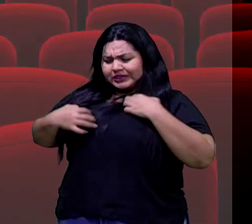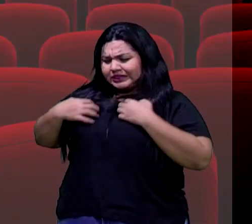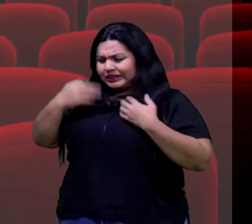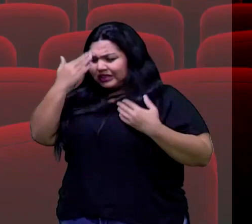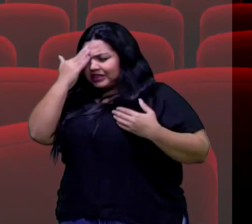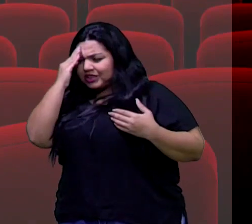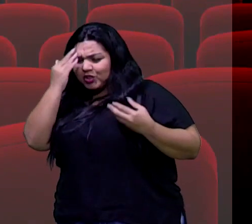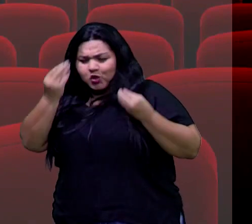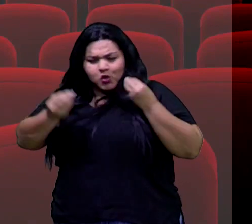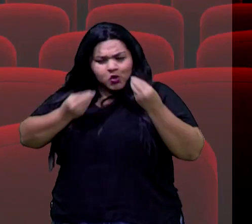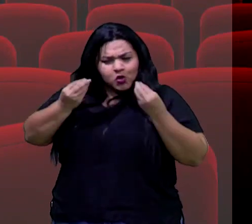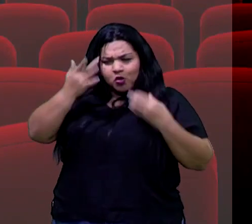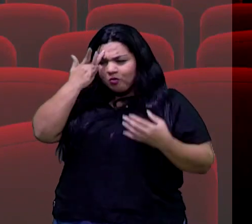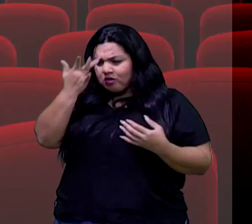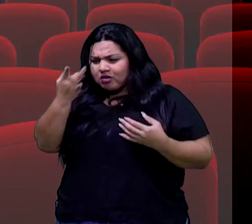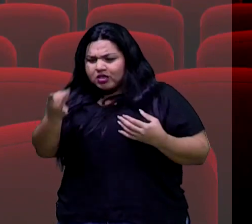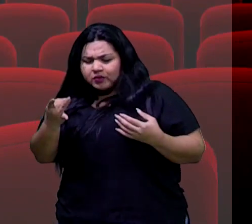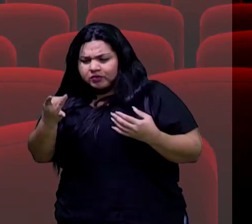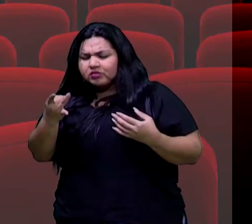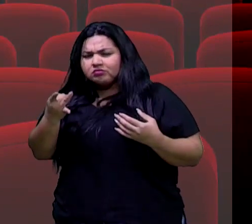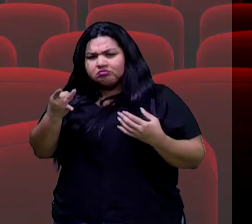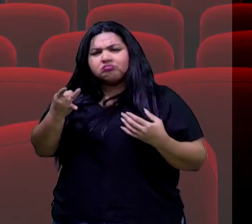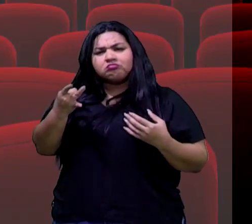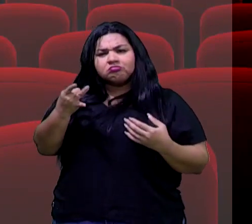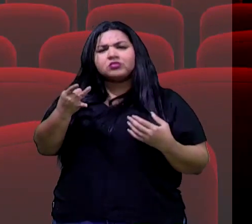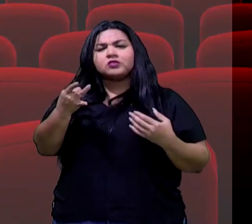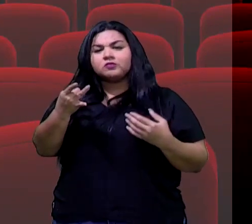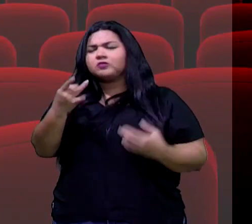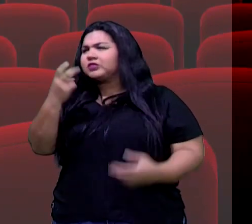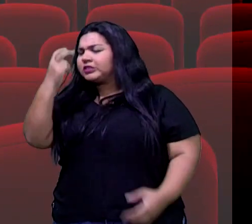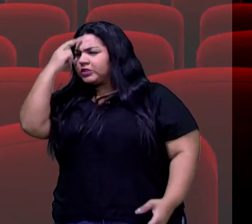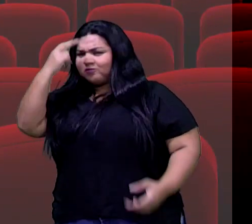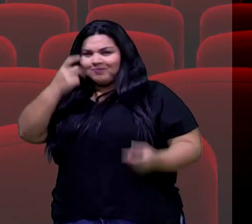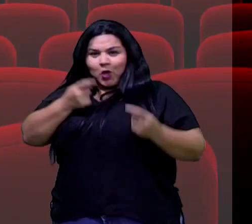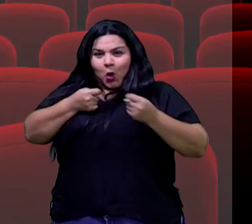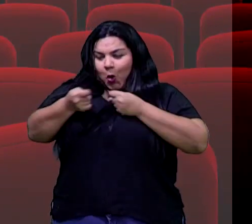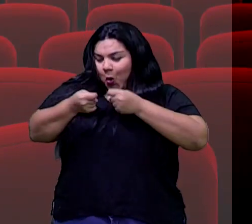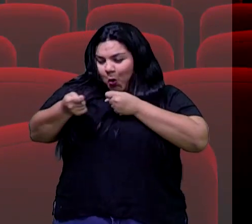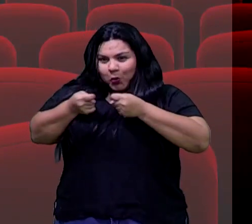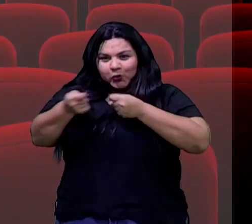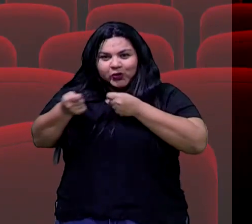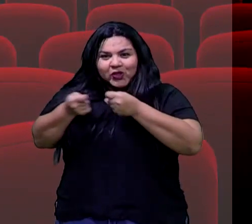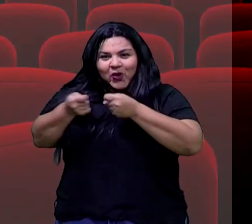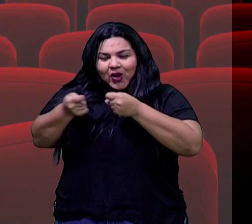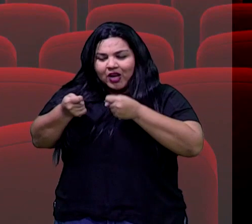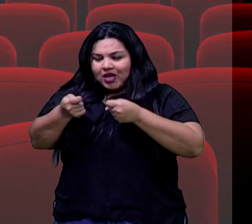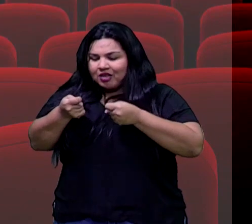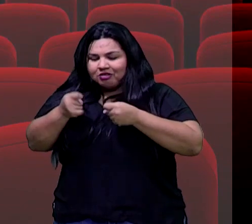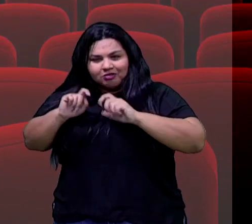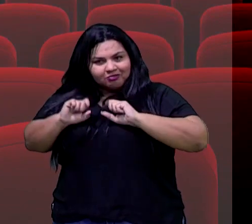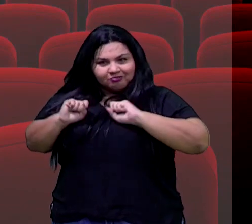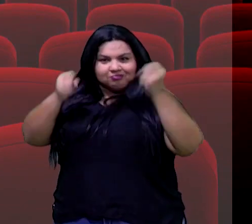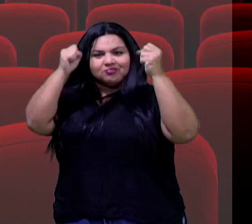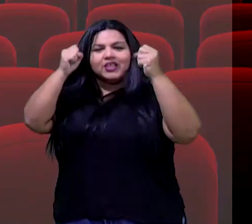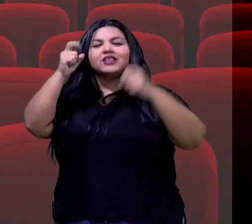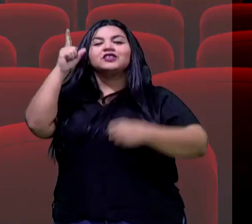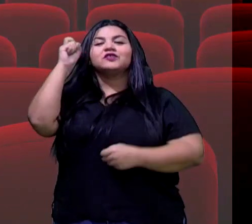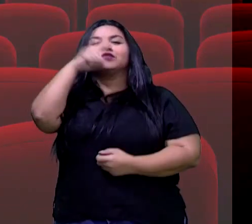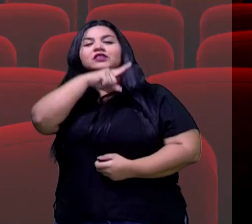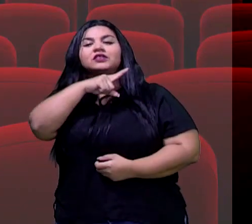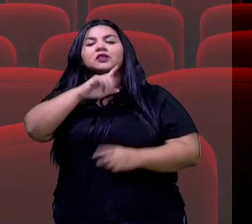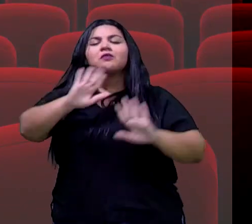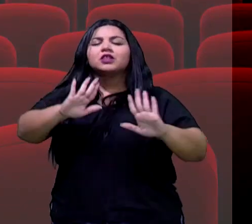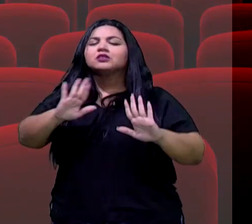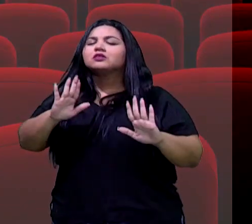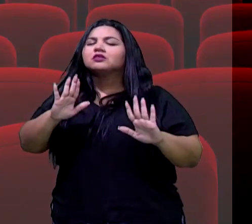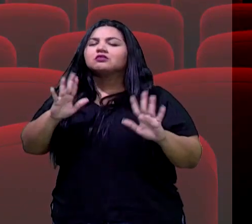mesmo se compreender em relação ao seu gênio, que é realmente muito indomável, né? Uma pessoa, como a gente diria, muito difícil, mas que tem